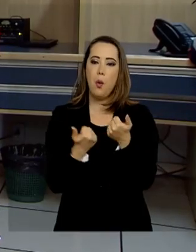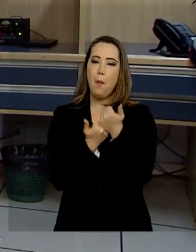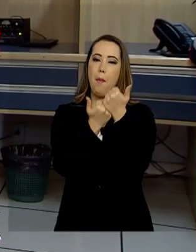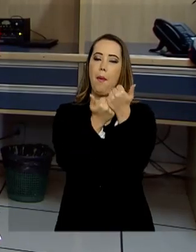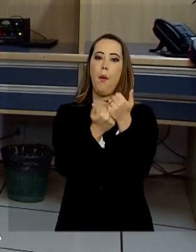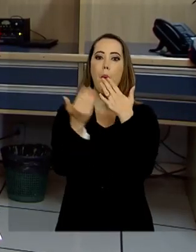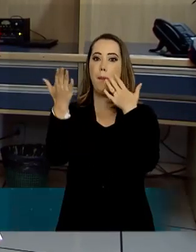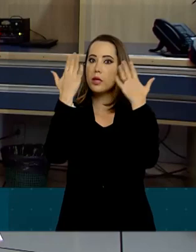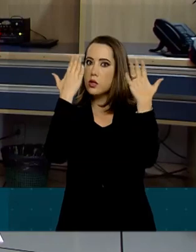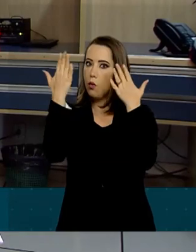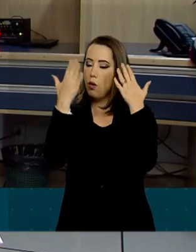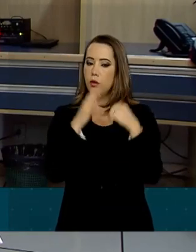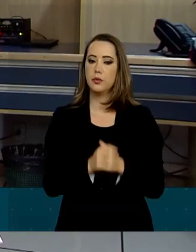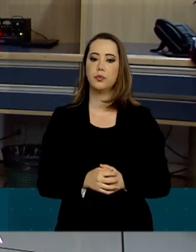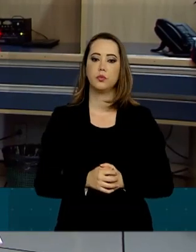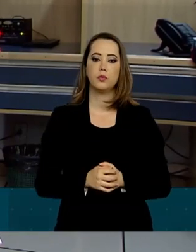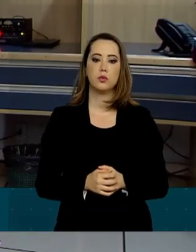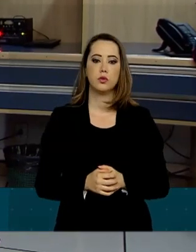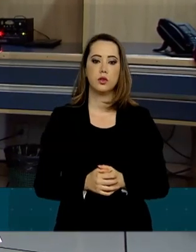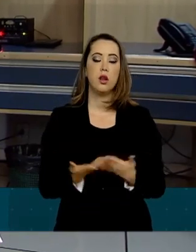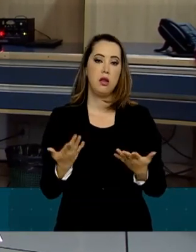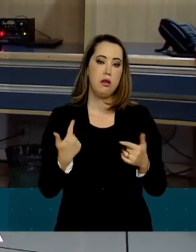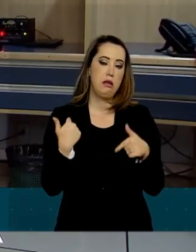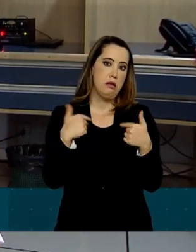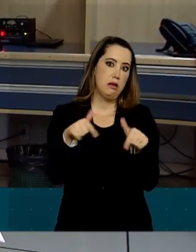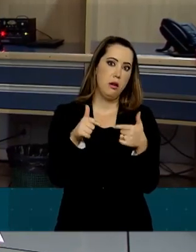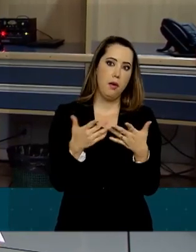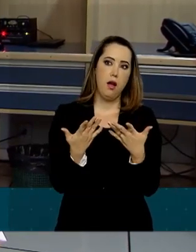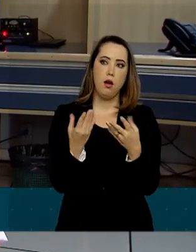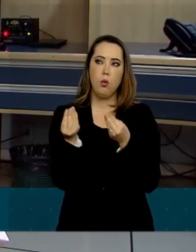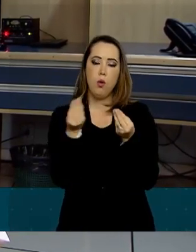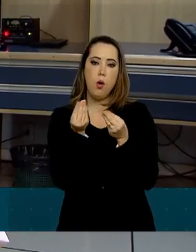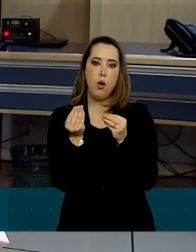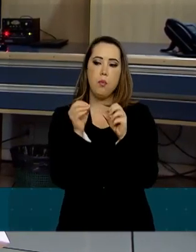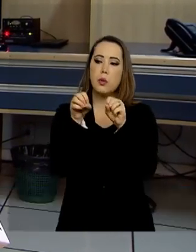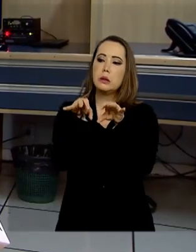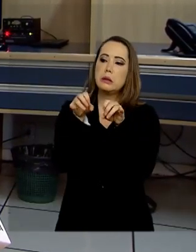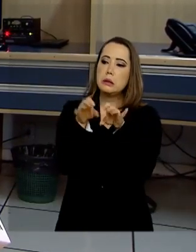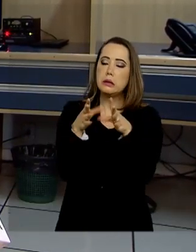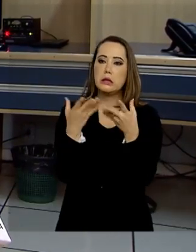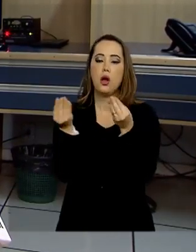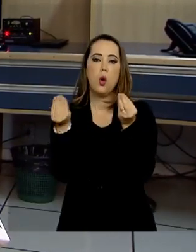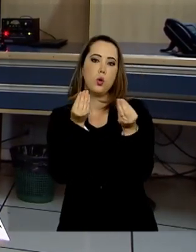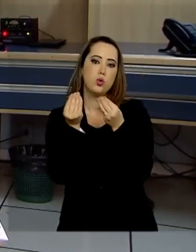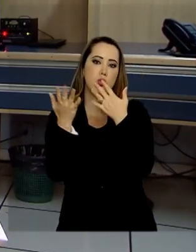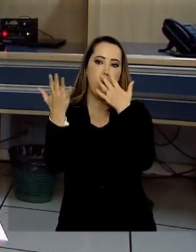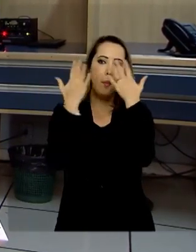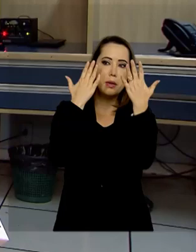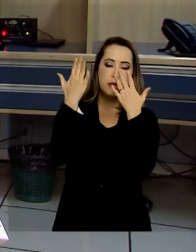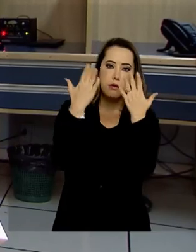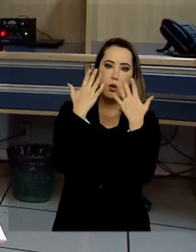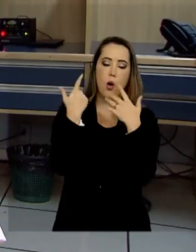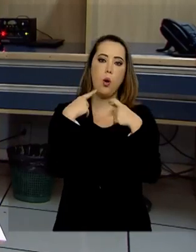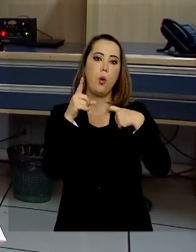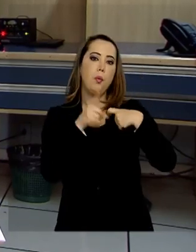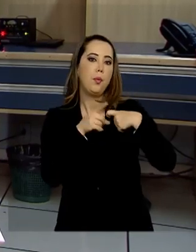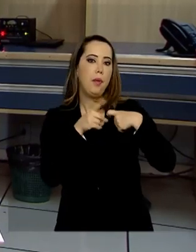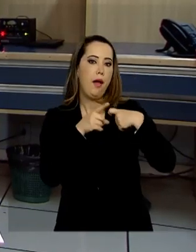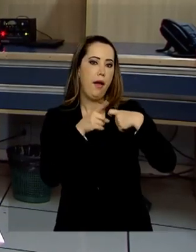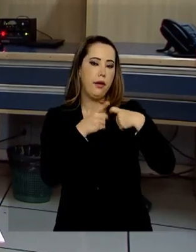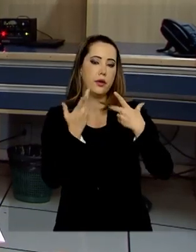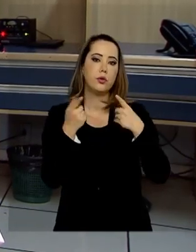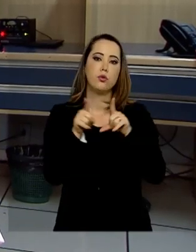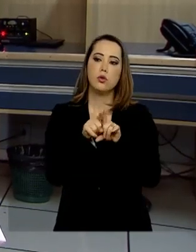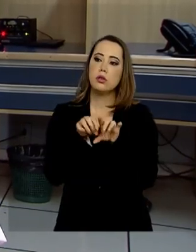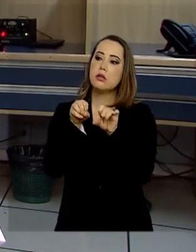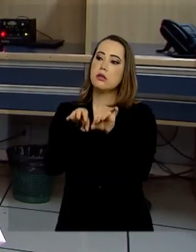programa que tem a ideia de psicoeducar o servidor através de palestras, encaminhamentos para psicoterapia, para psiquiatra, orientações acerca de